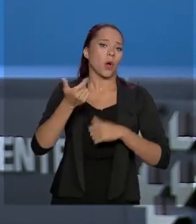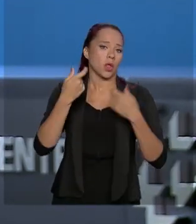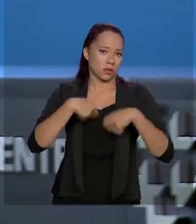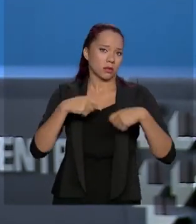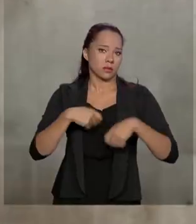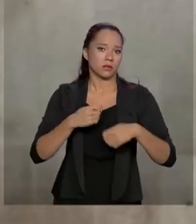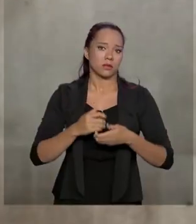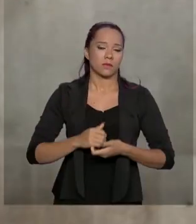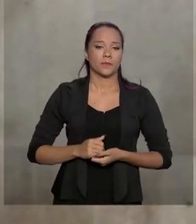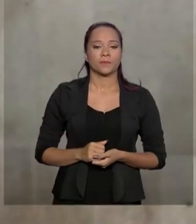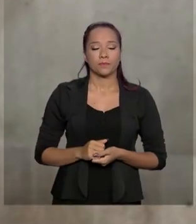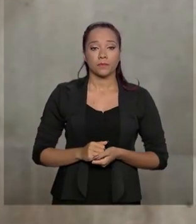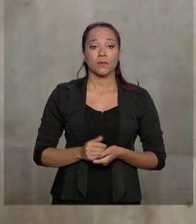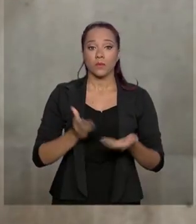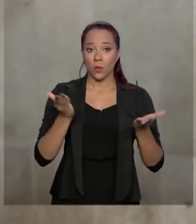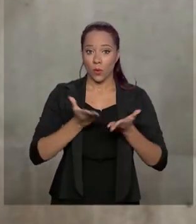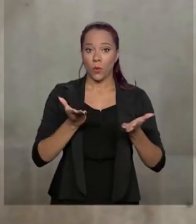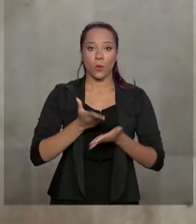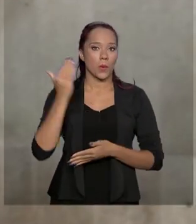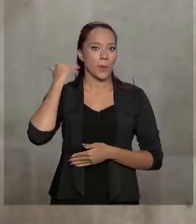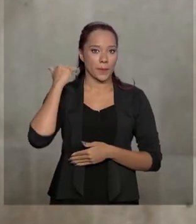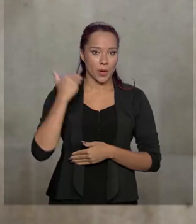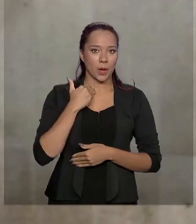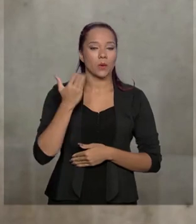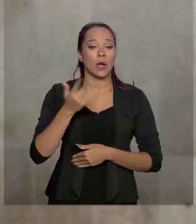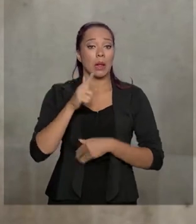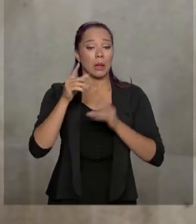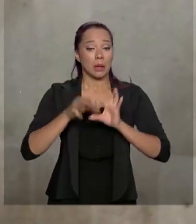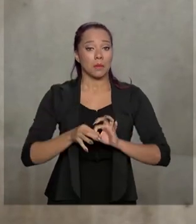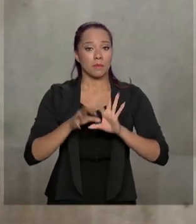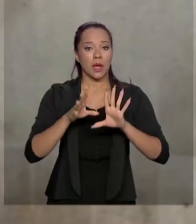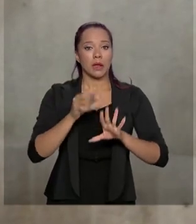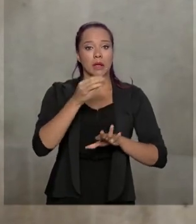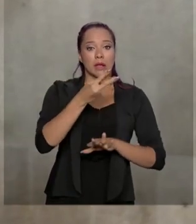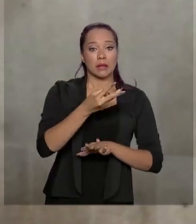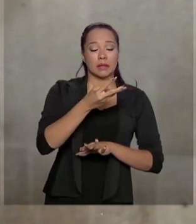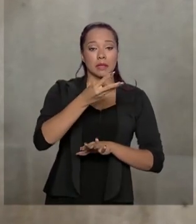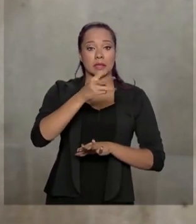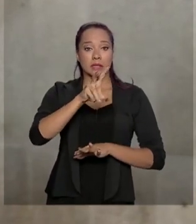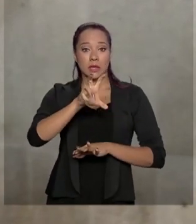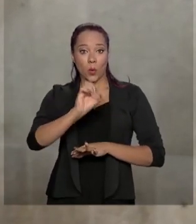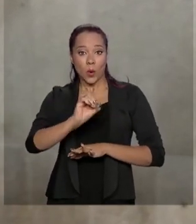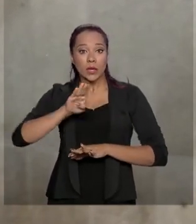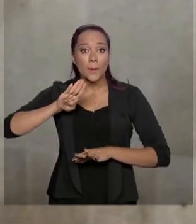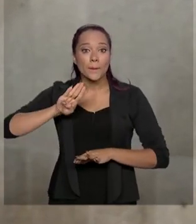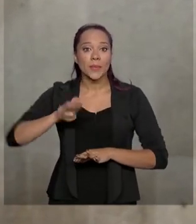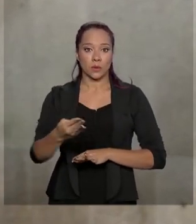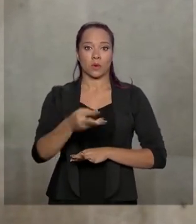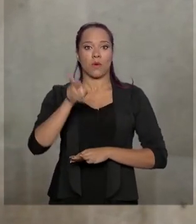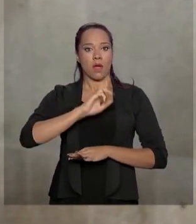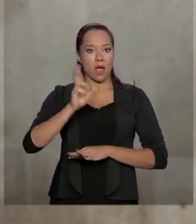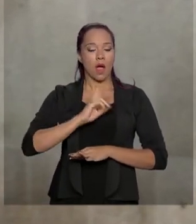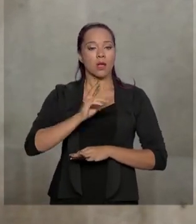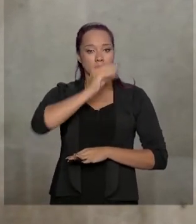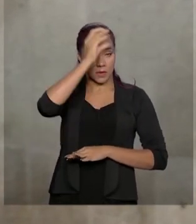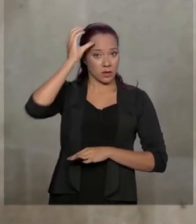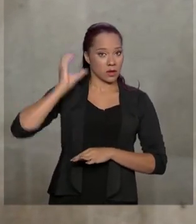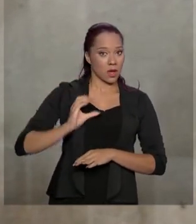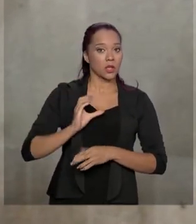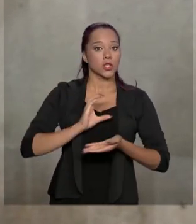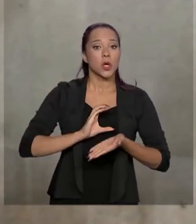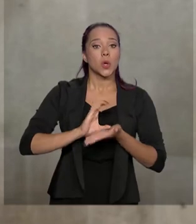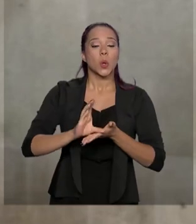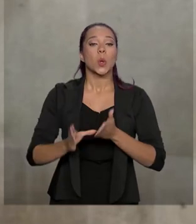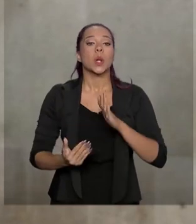necessidade. Hoje, os bancos disponibilizam cerca de 350 bilhões de reais para seus clientes como